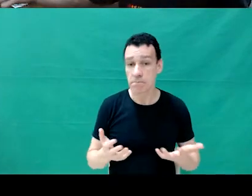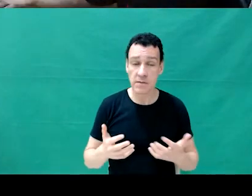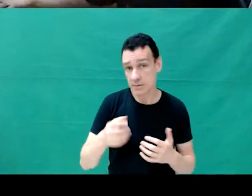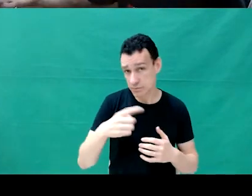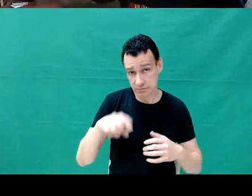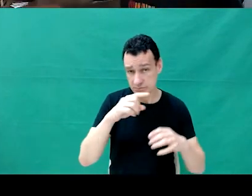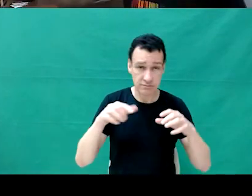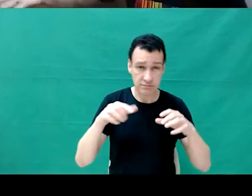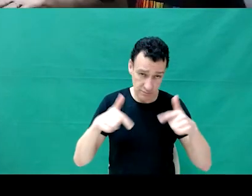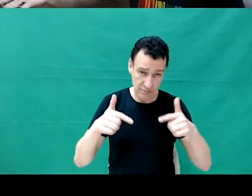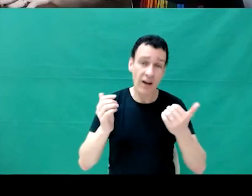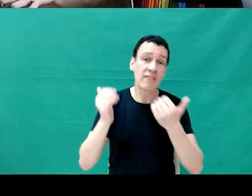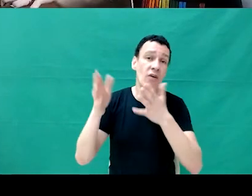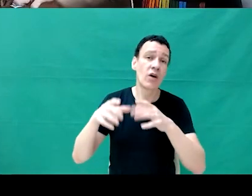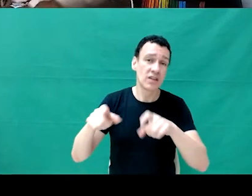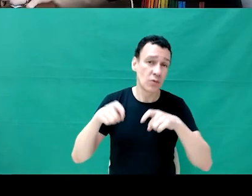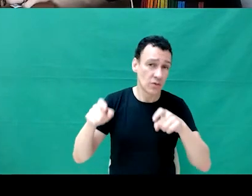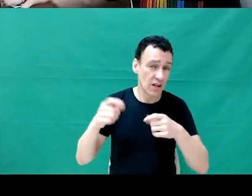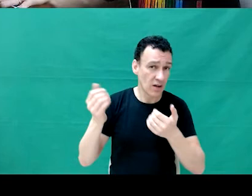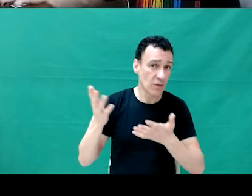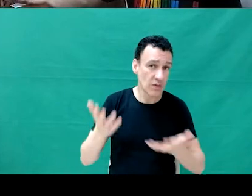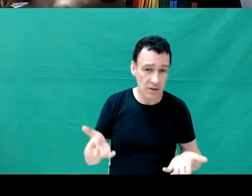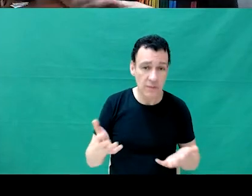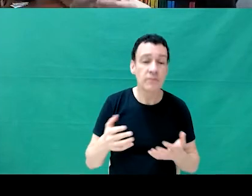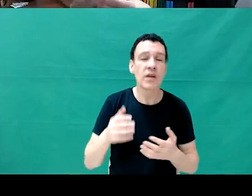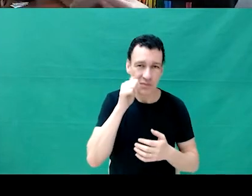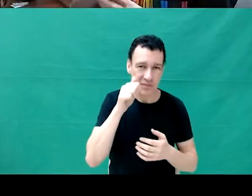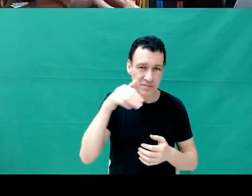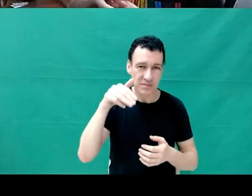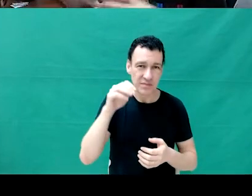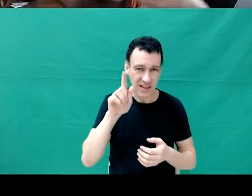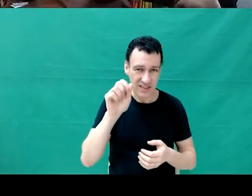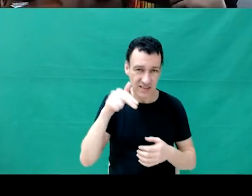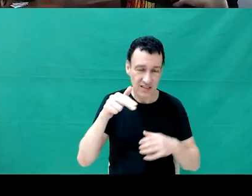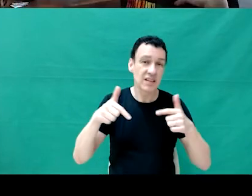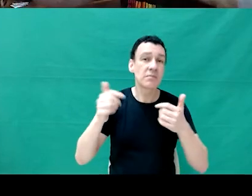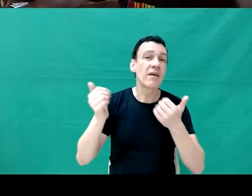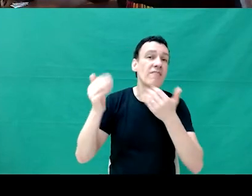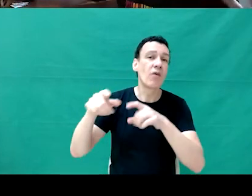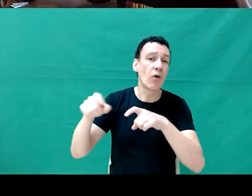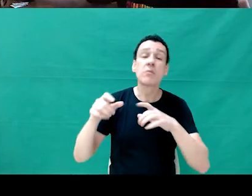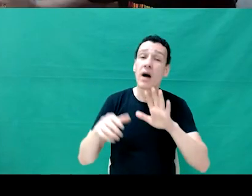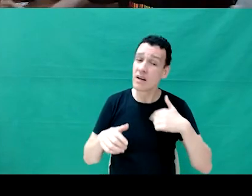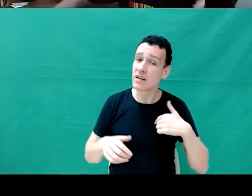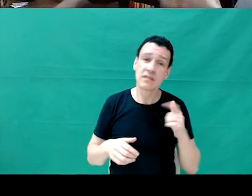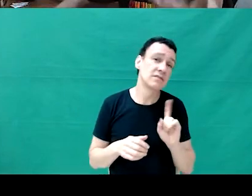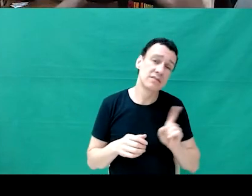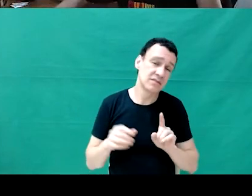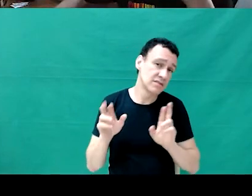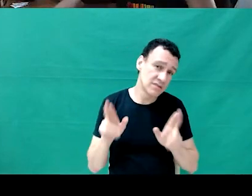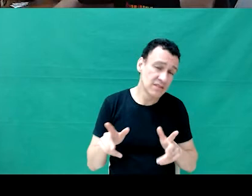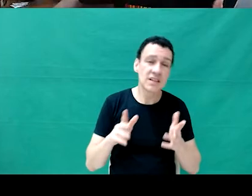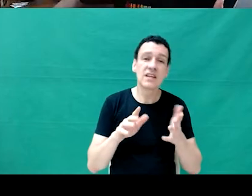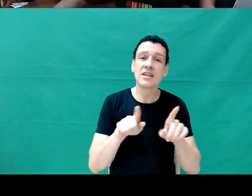como a Megan, que é uma que trabalha no cotidiano rural, mas, muitas vezes, a gente não tem. Eu não trabalho, as outras pessoas do comitê também não